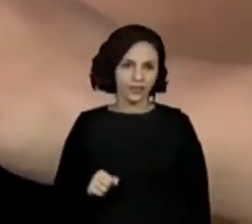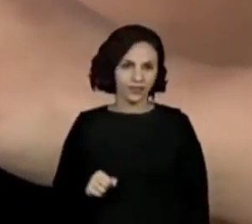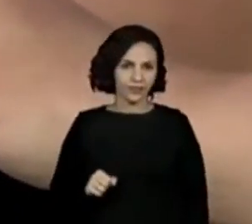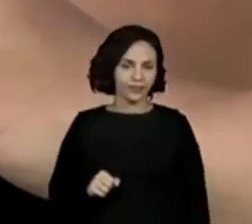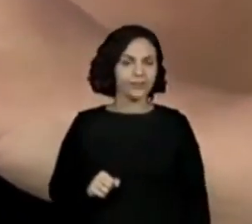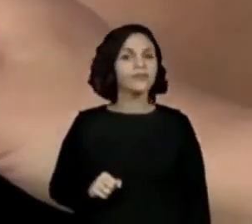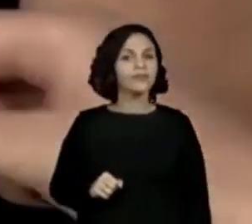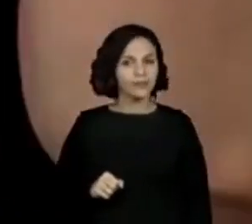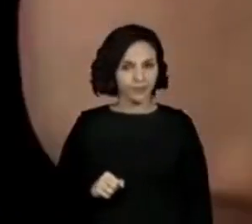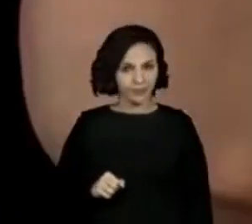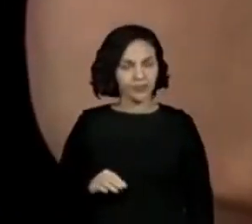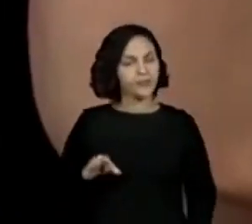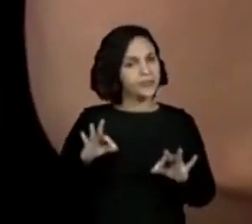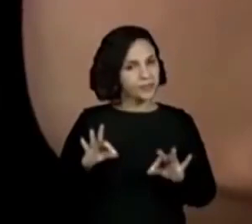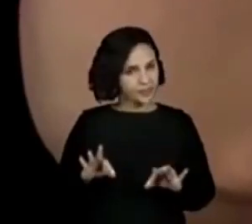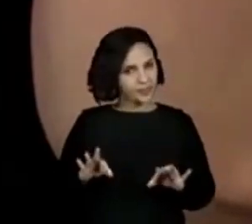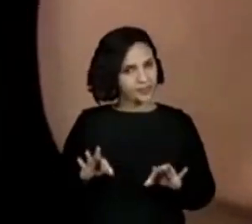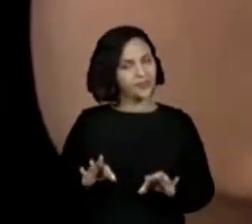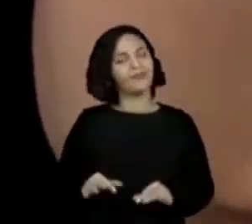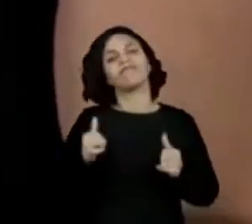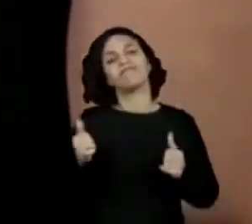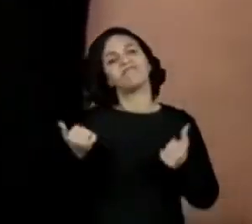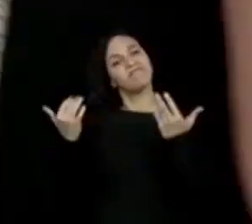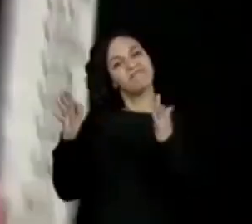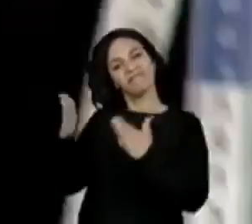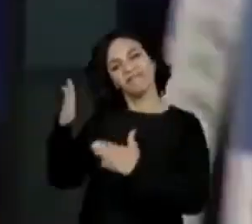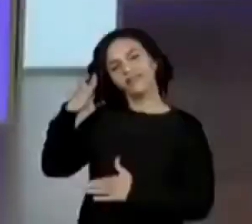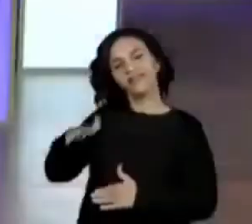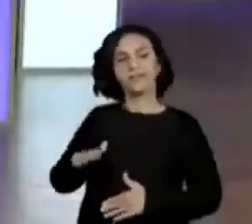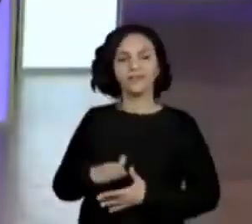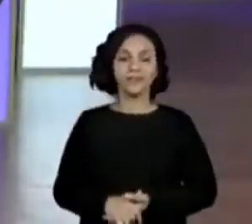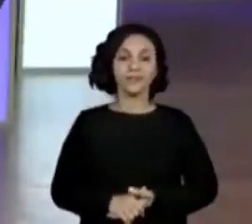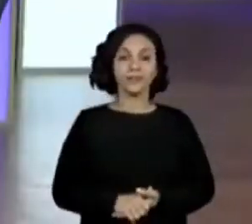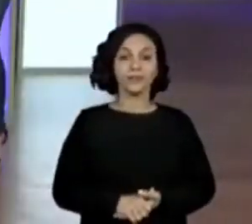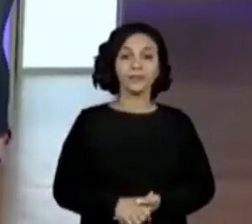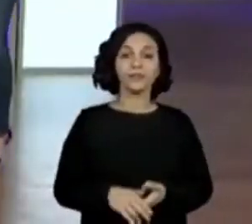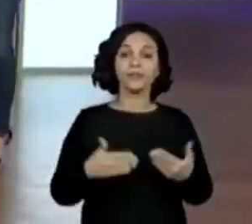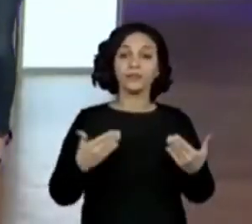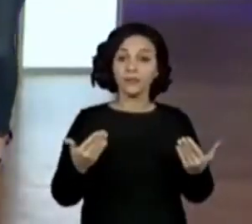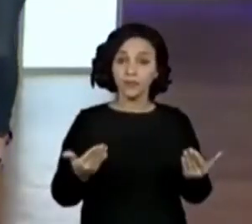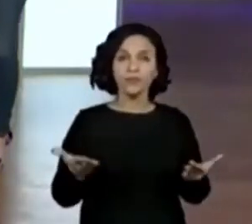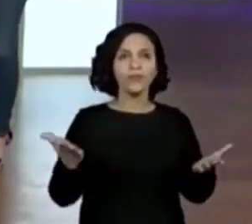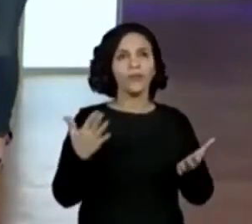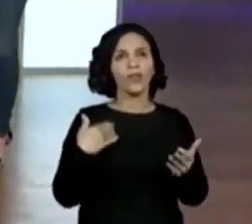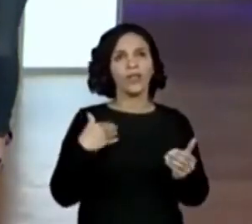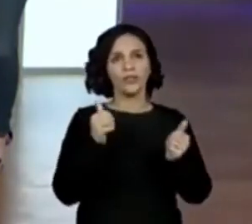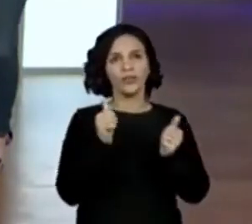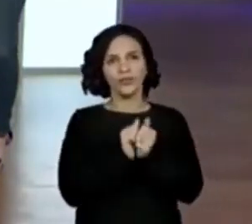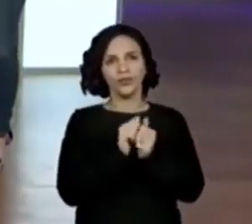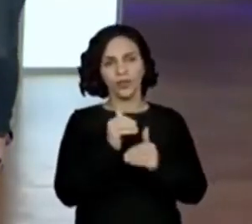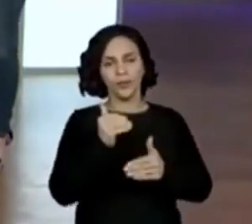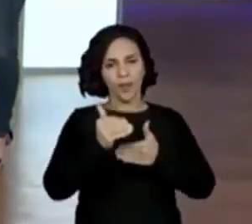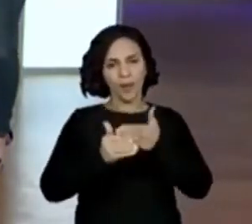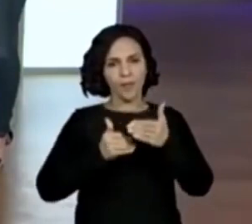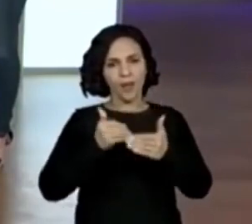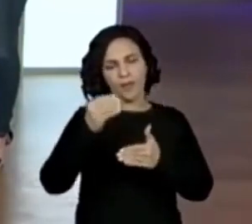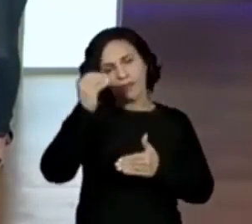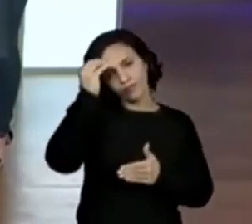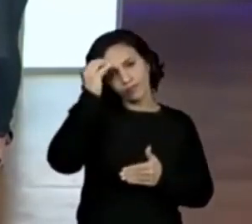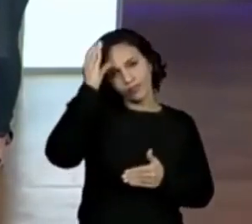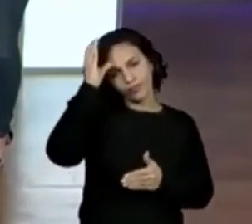sete. Muito bem. Isso aí, professora Fran. Aí, a gente vai construindo junto com as crianças o conhecimento.